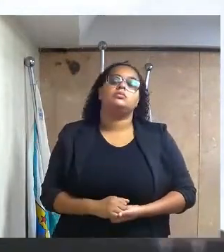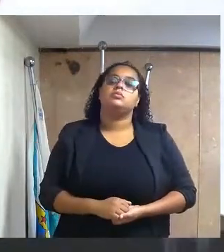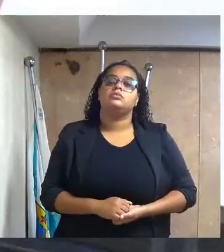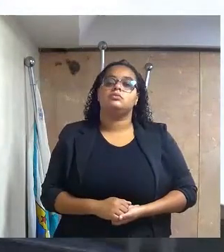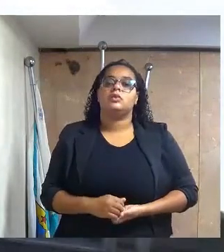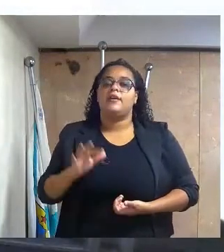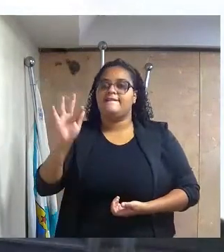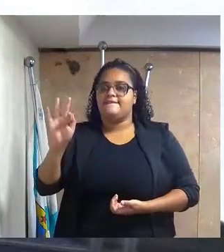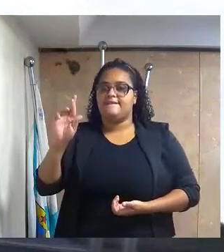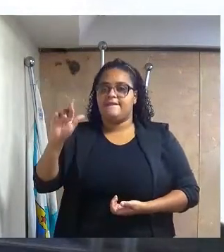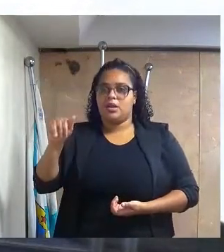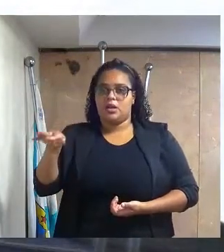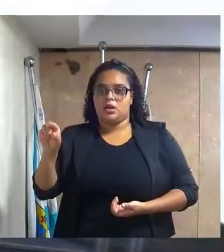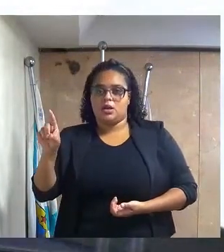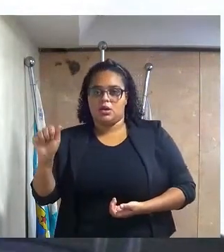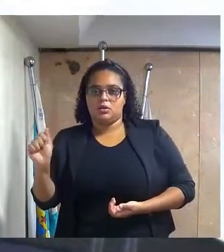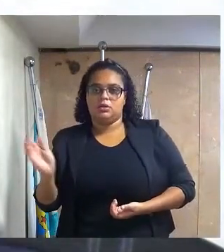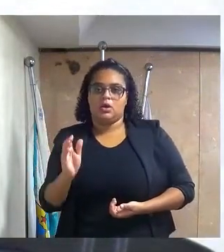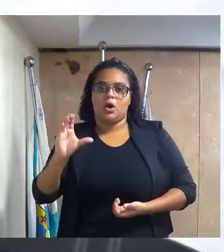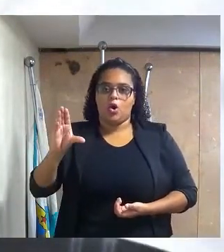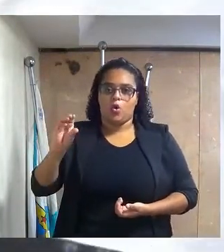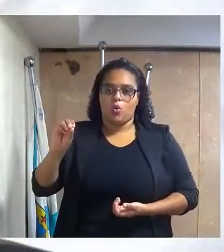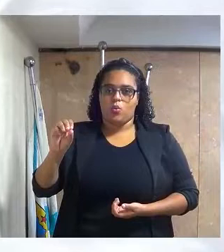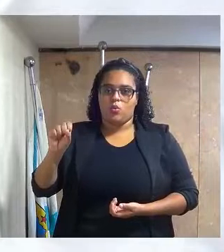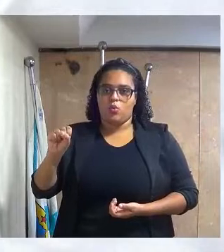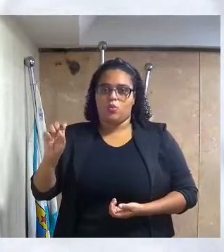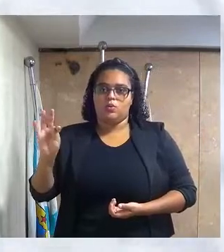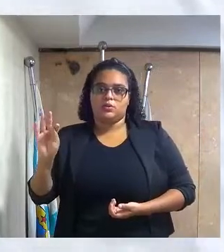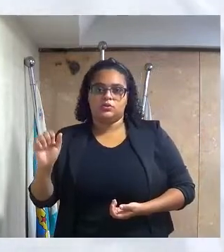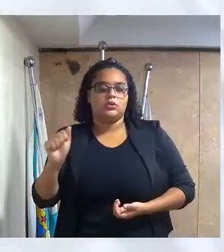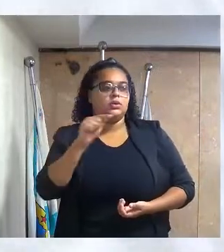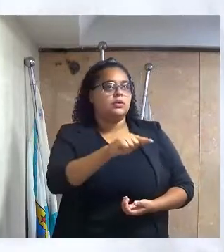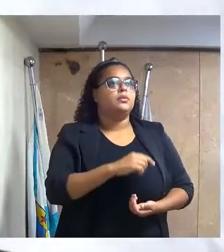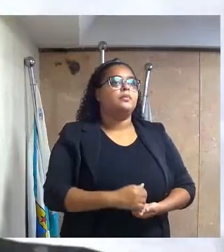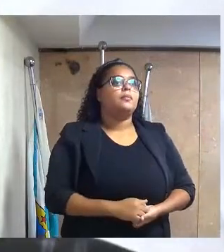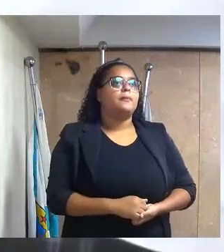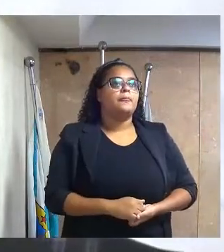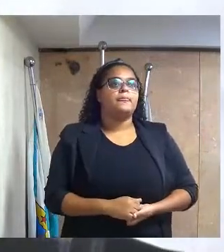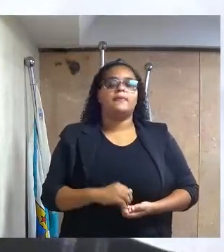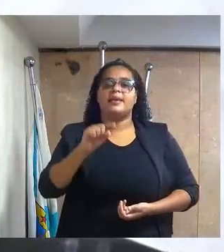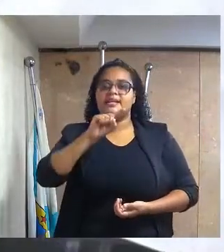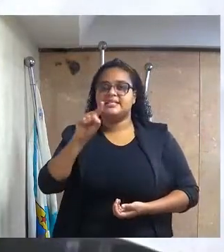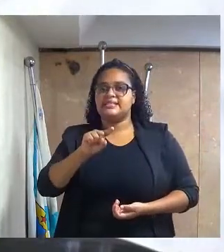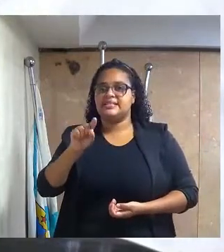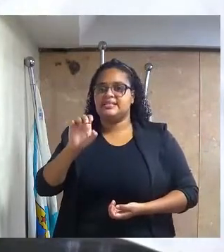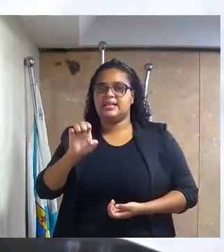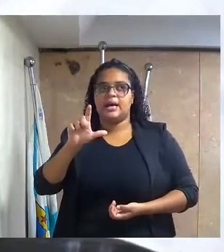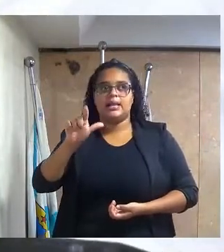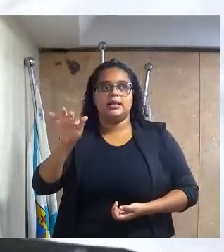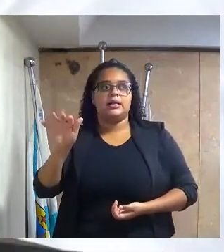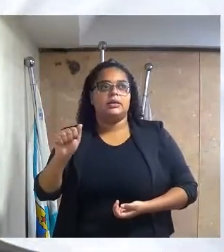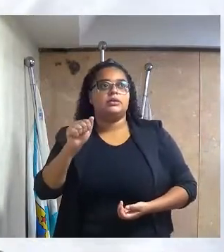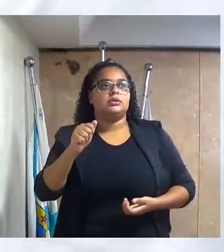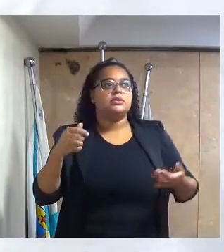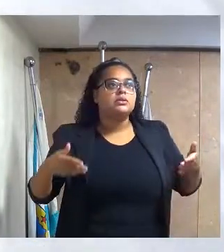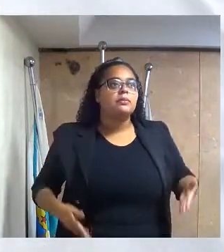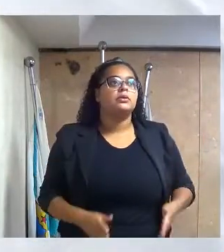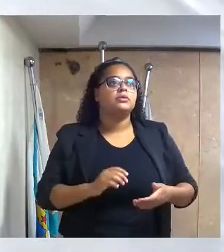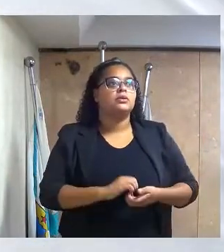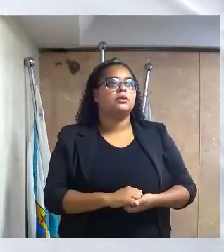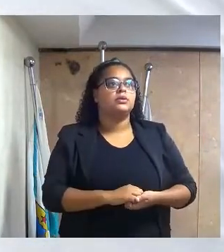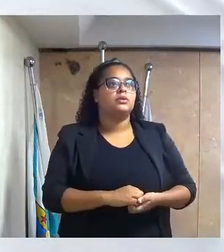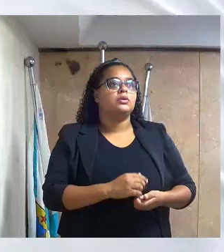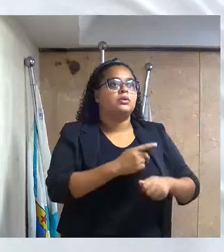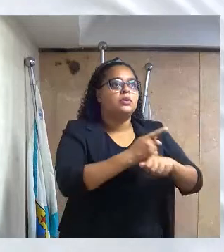Fernanda Isabel da Costa, concedendo ao justíssimo senhor Zélia Maria Marcos do Nascimento, o